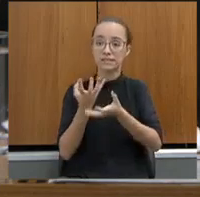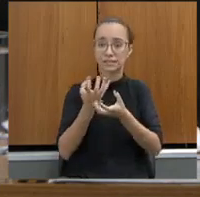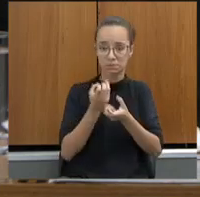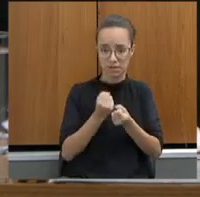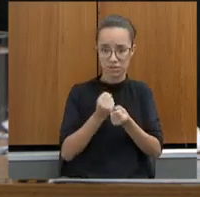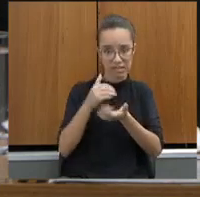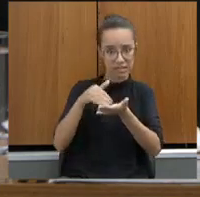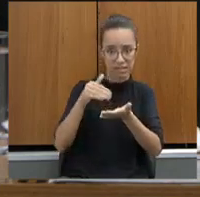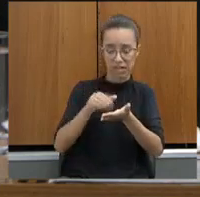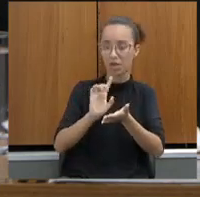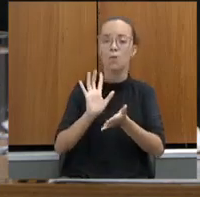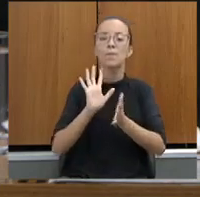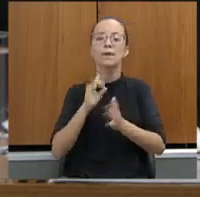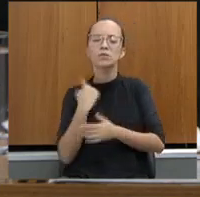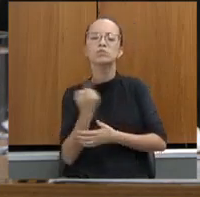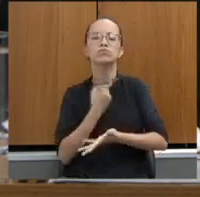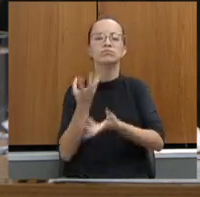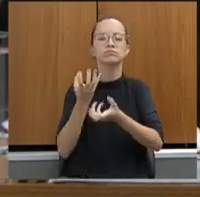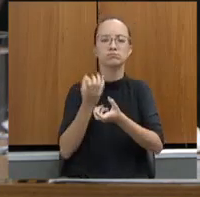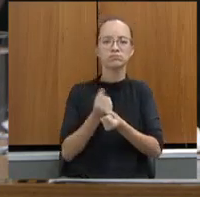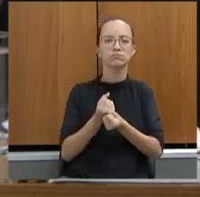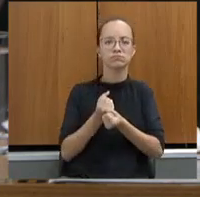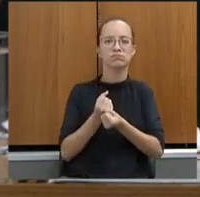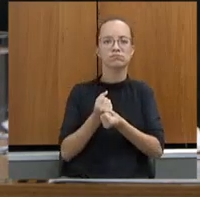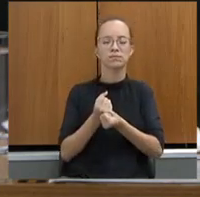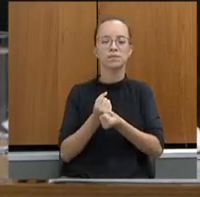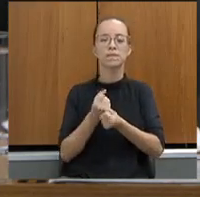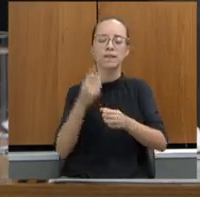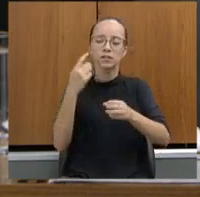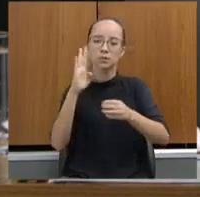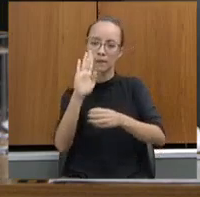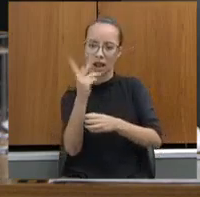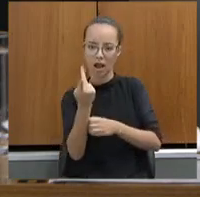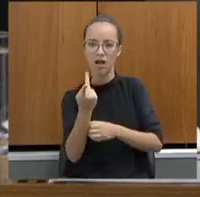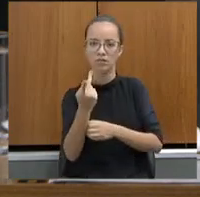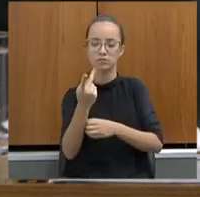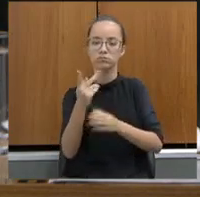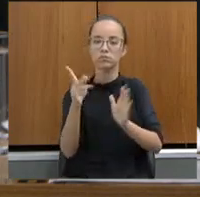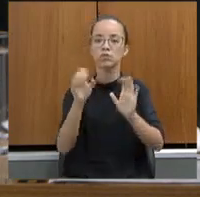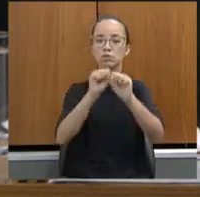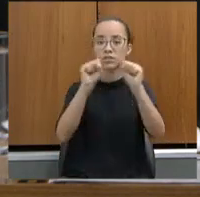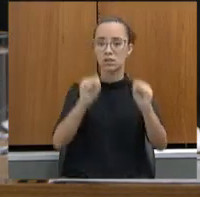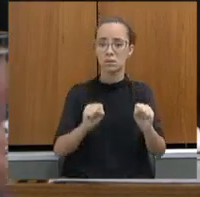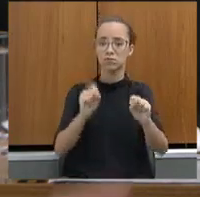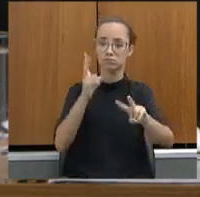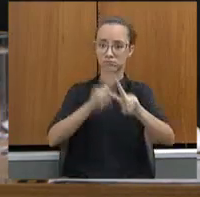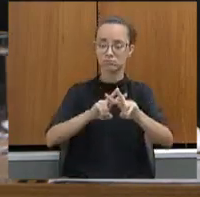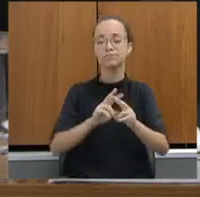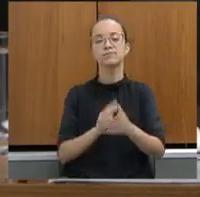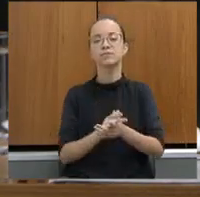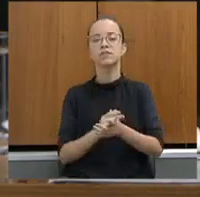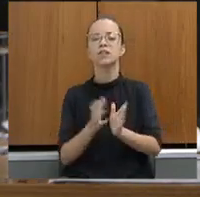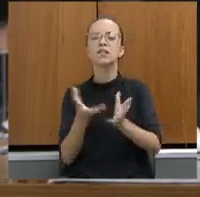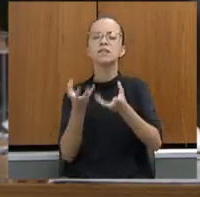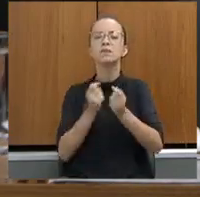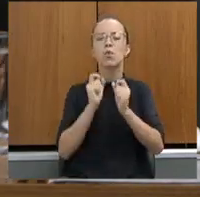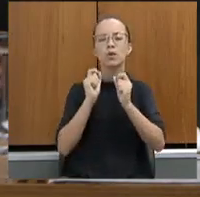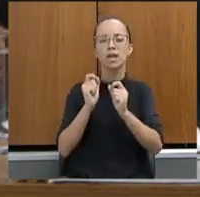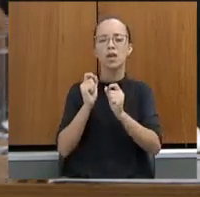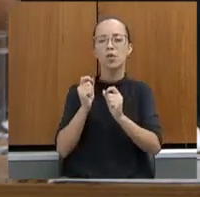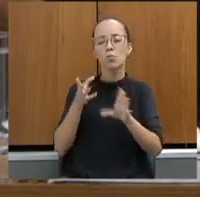os diretores aqui da RMBH, da Grande BH, do sistema prisional, receberam uma recomendação do Ministério